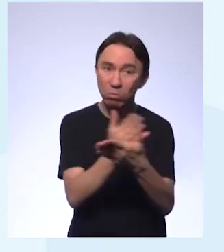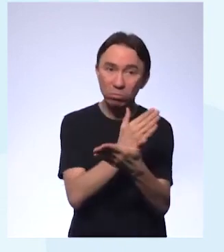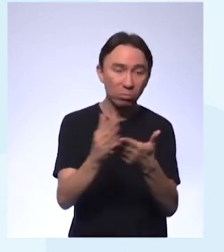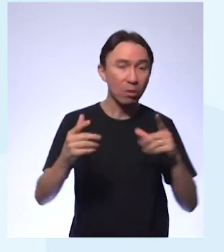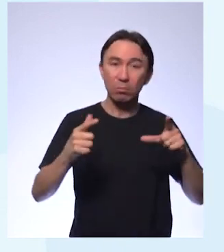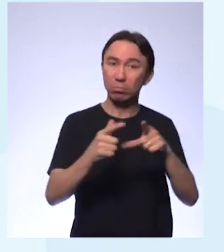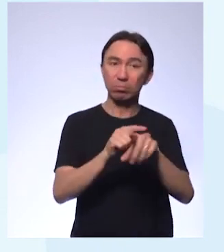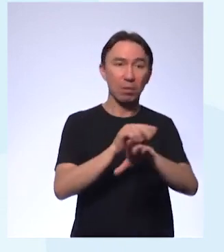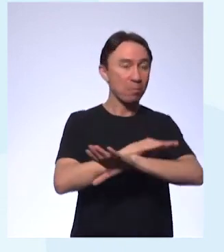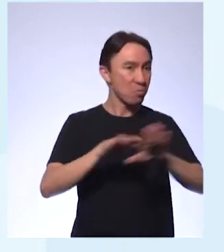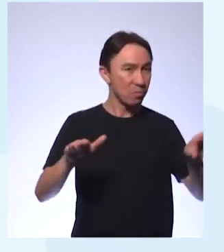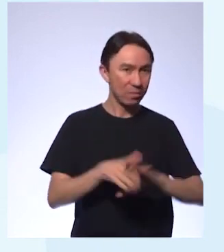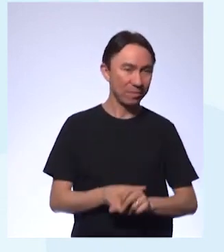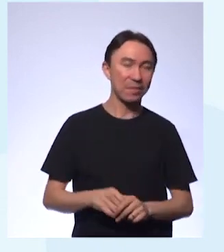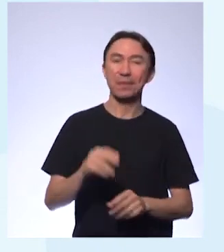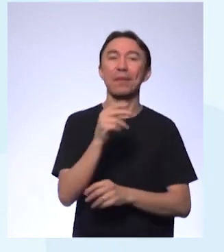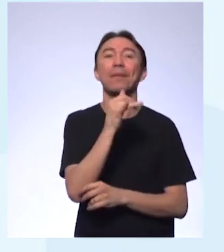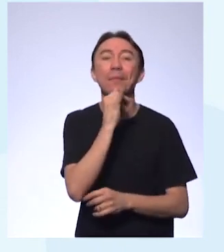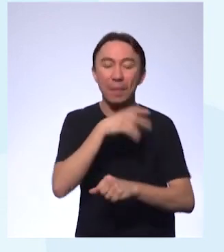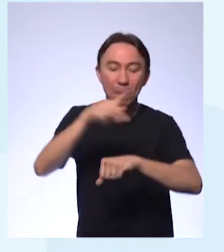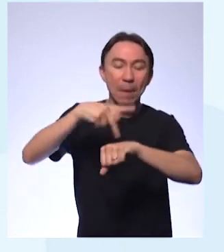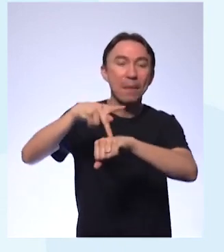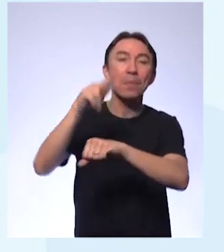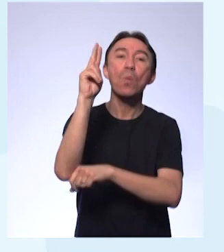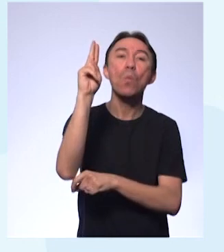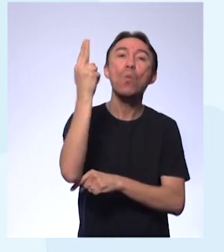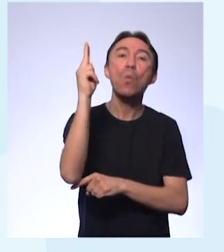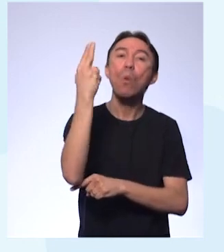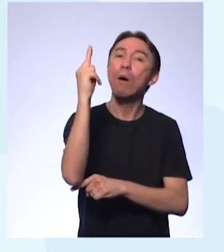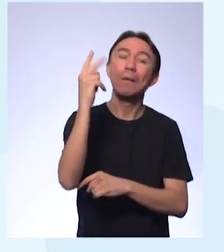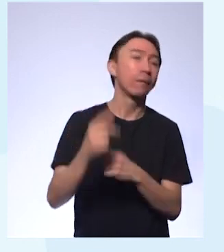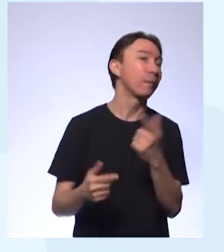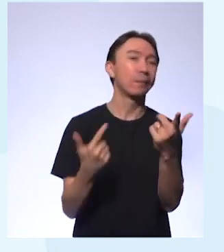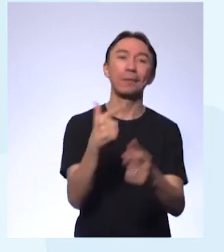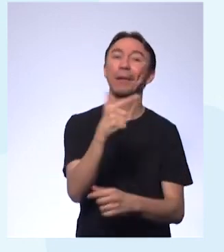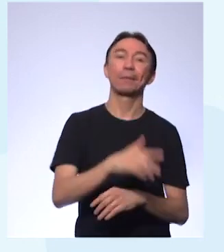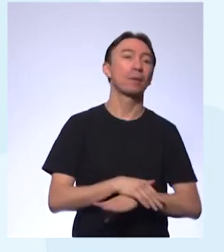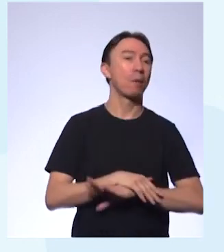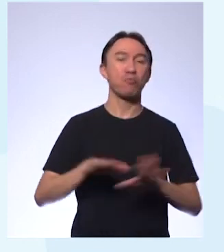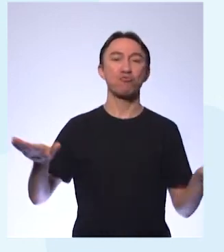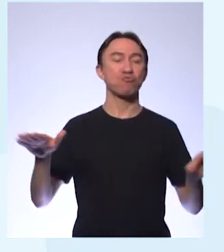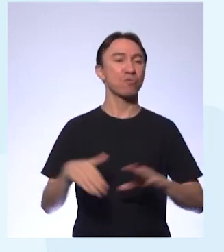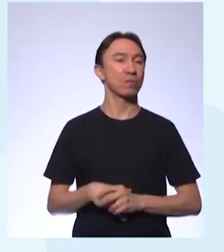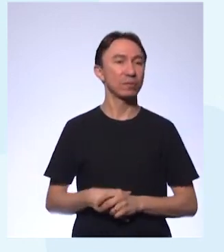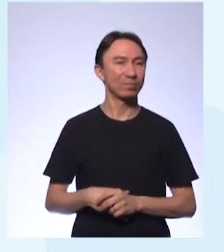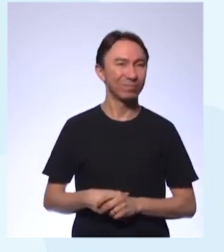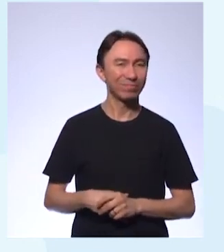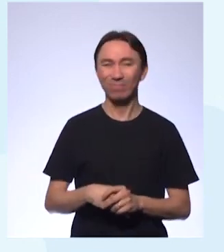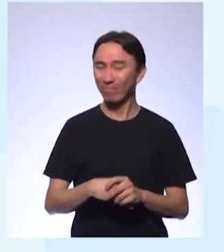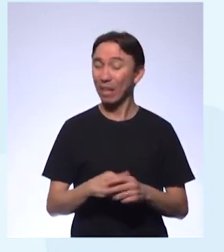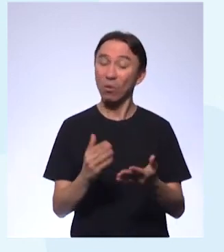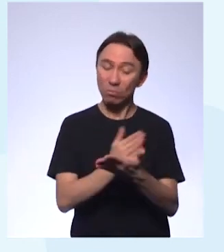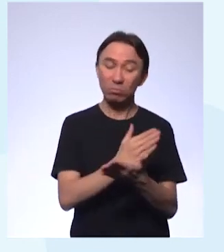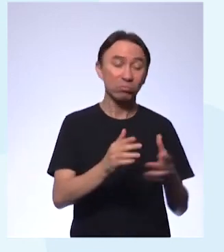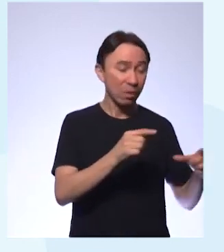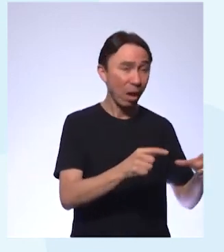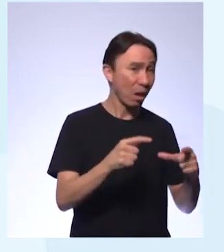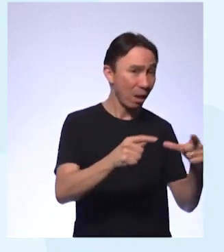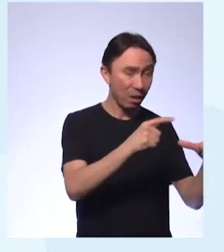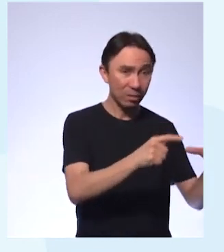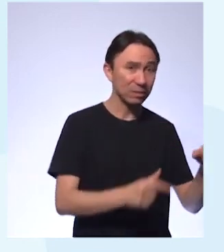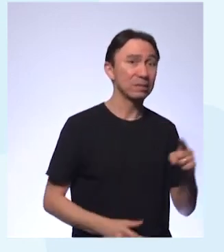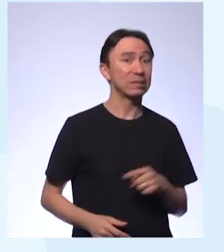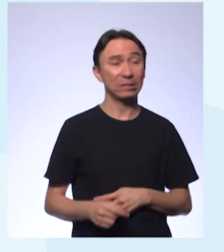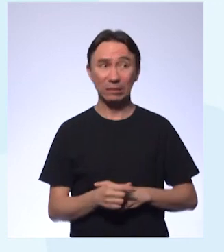mais ele já viveu no Uruguai em muitos lugares ele é considerado seriamente ameaçado apesar de ter bastante deles em